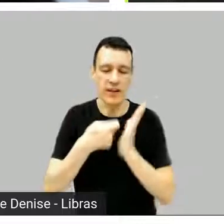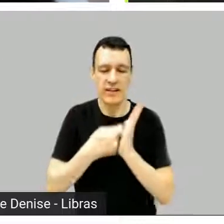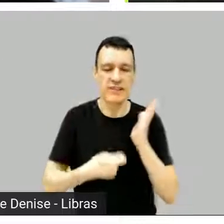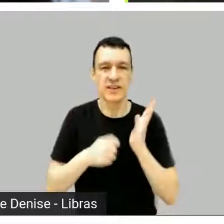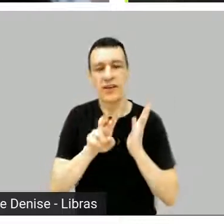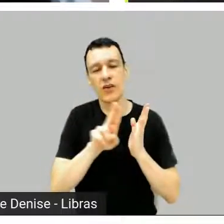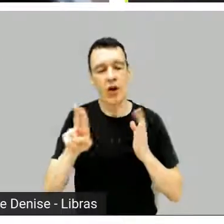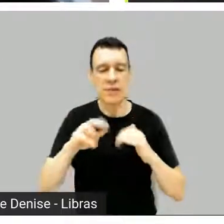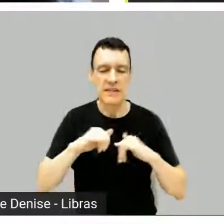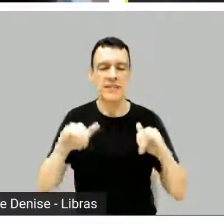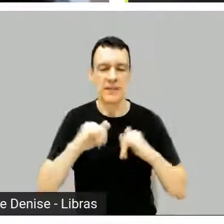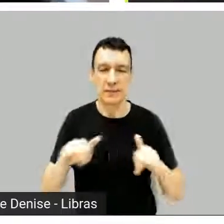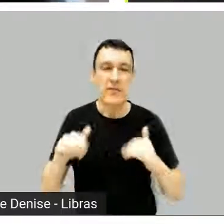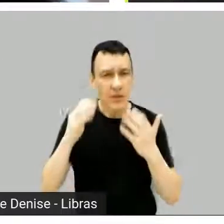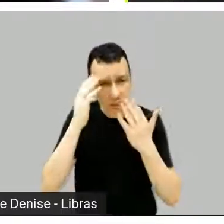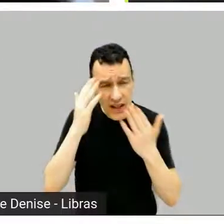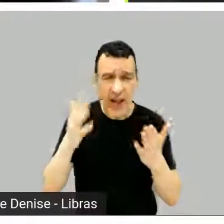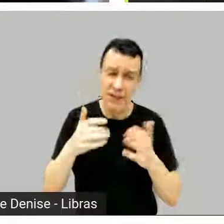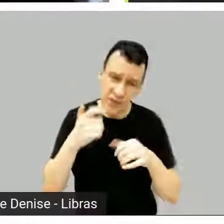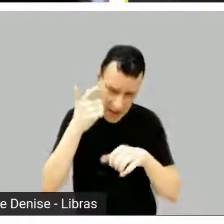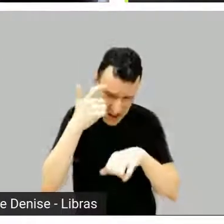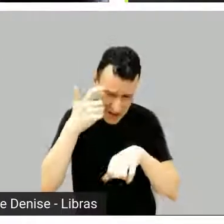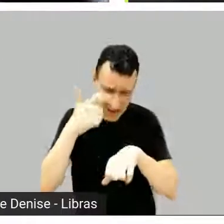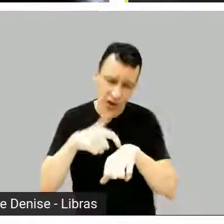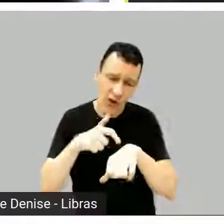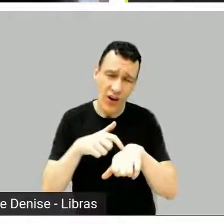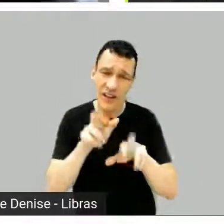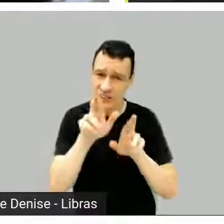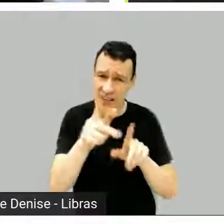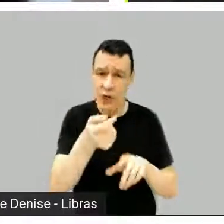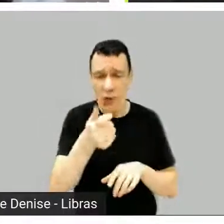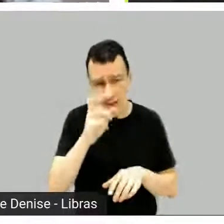acordado até tarde aí na Alemanha para falar com a gente hoje.